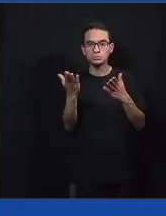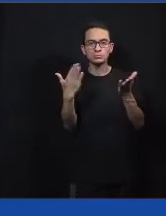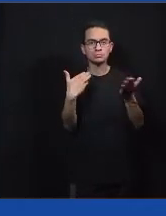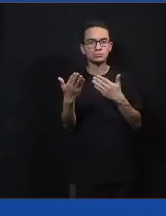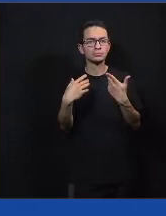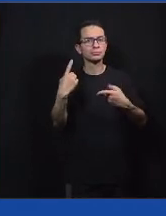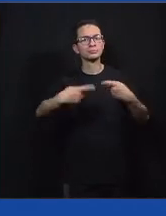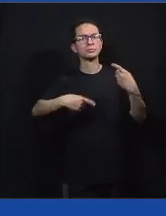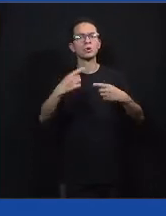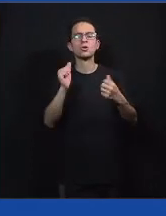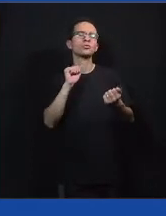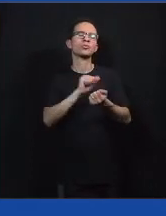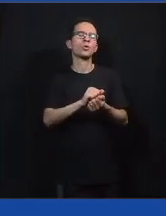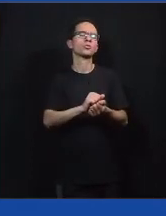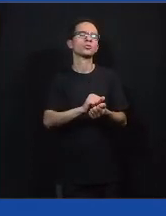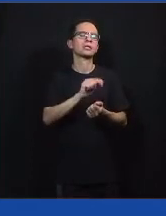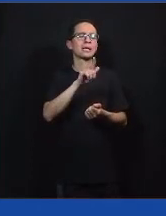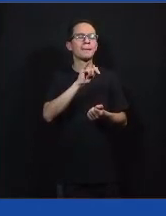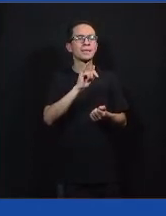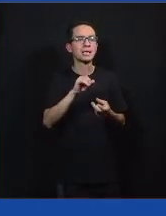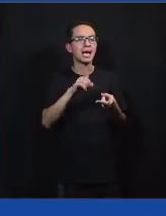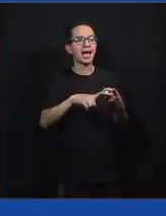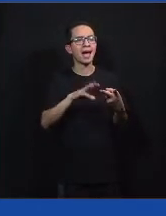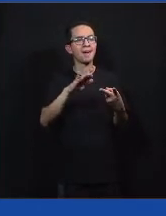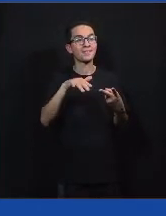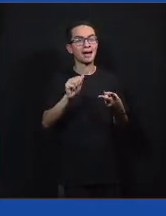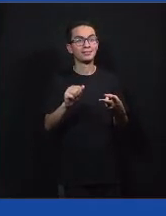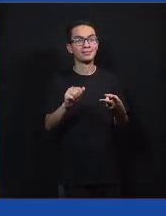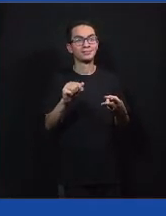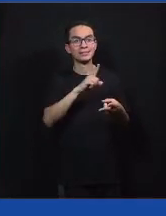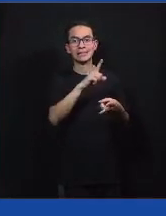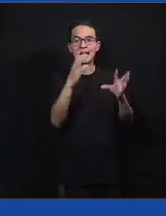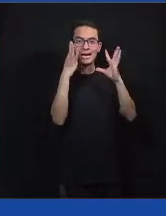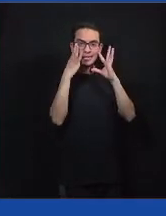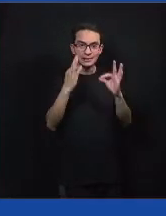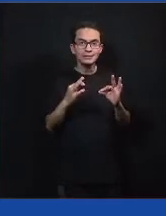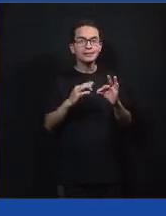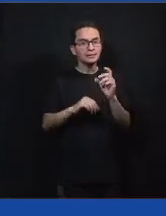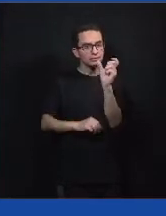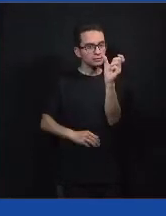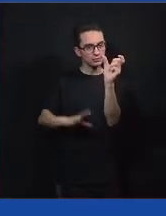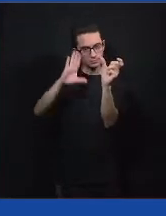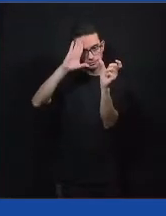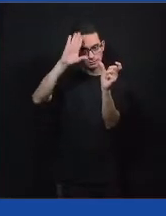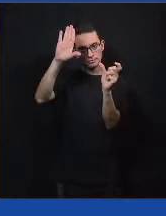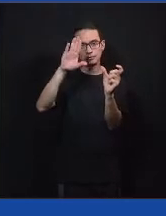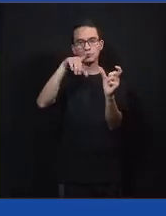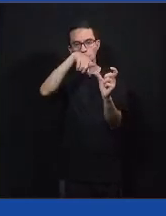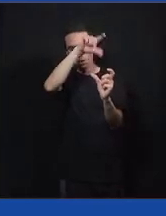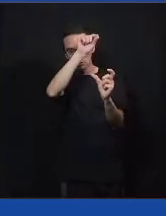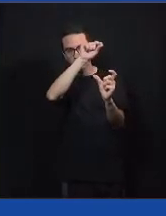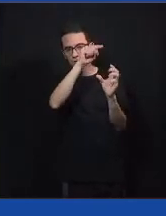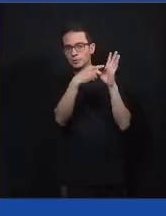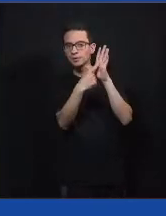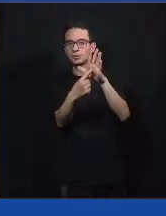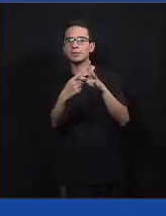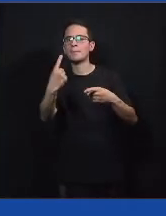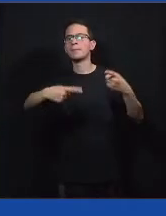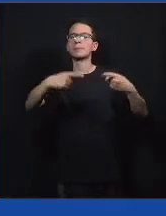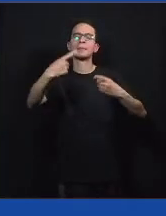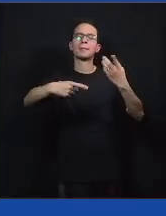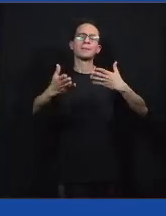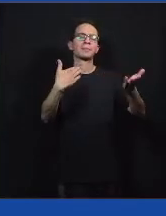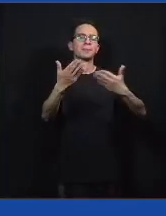Zara. Tudo bem? Então, a partir dessa escuta, vocês vão escolhendo uma palavra-chave e vão jogando lá no mente que depois nós vamos debater sobre essas